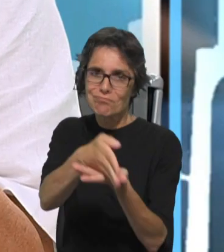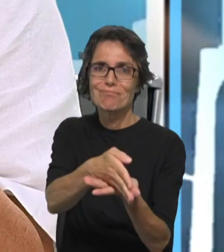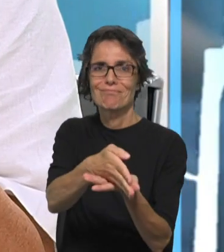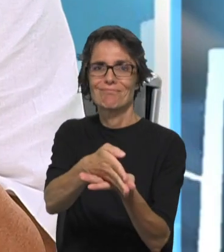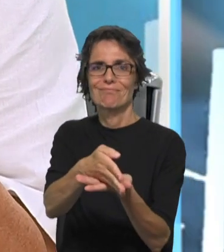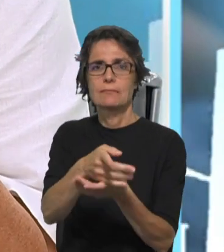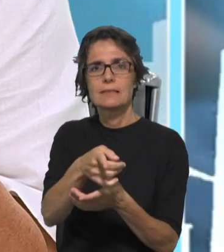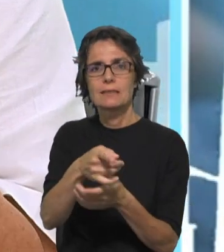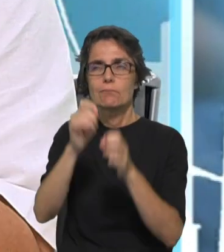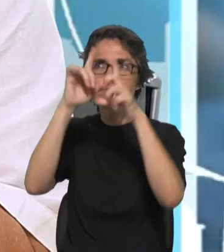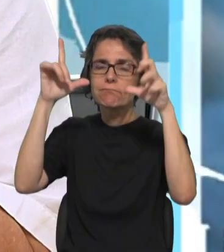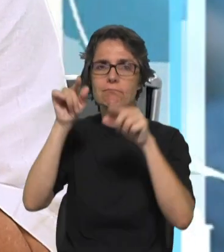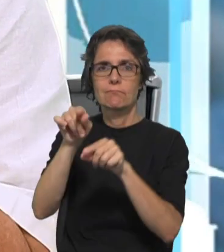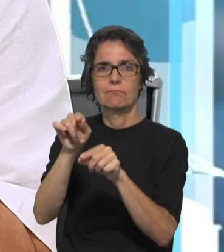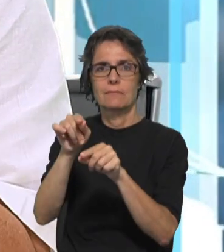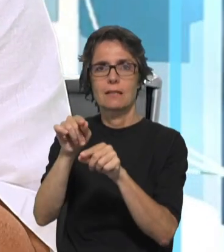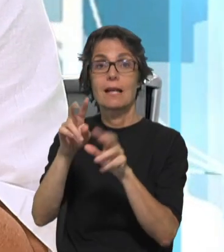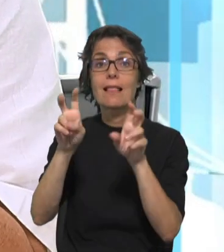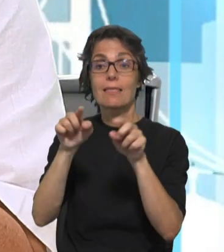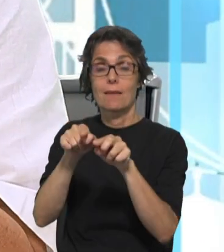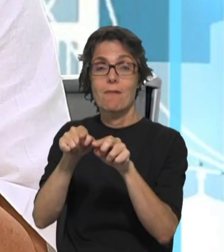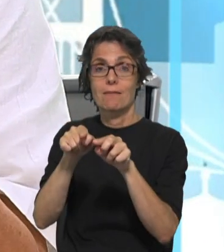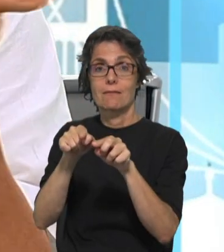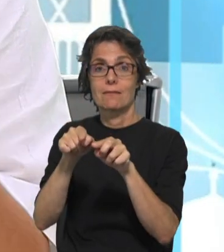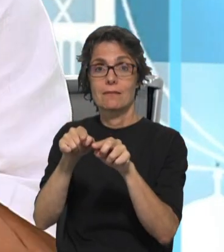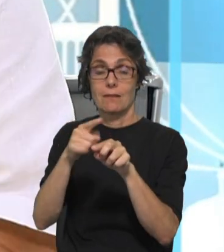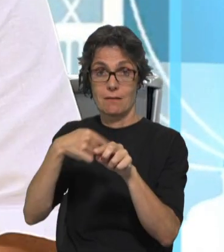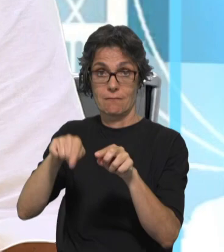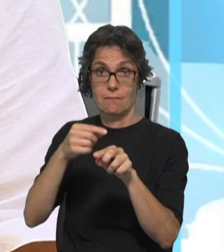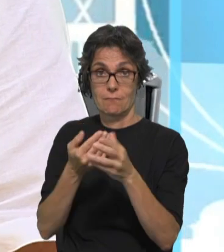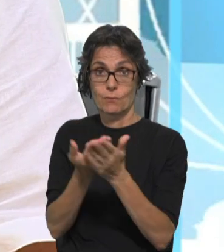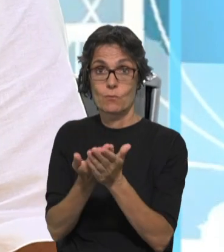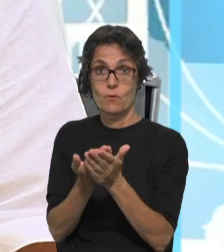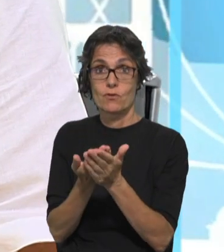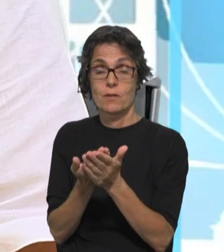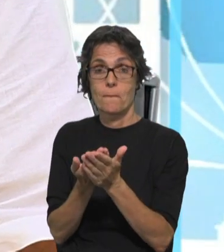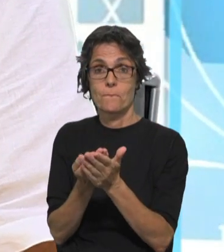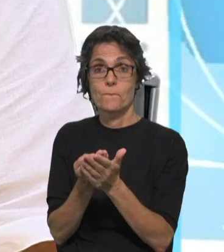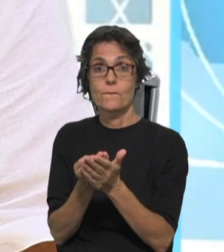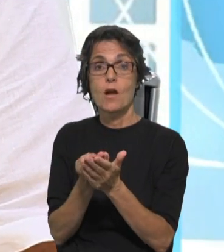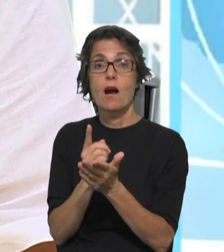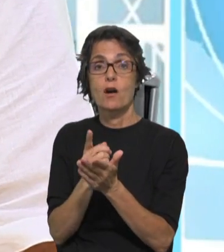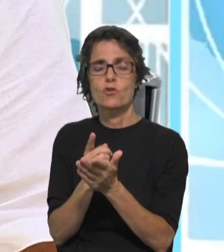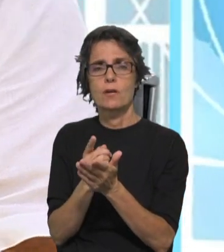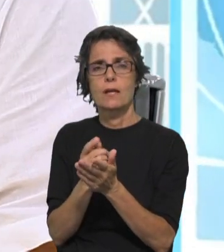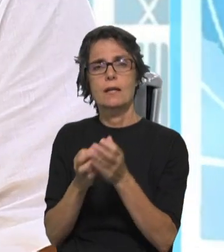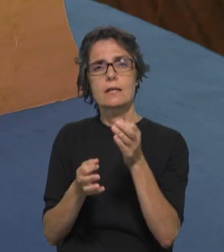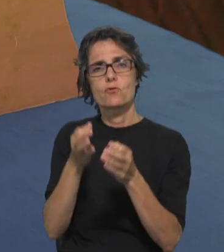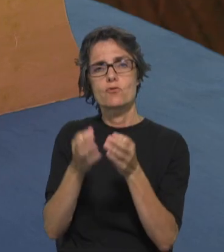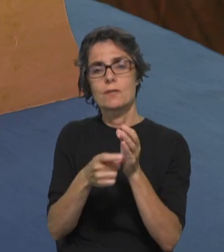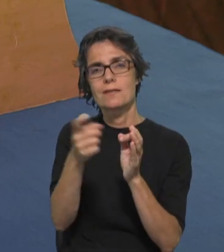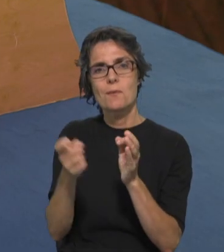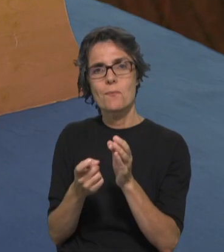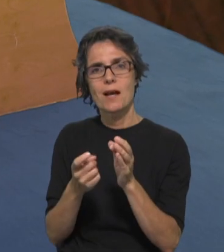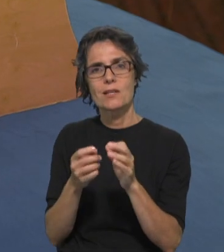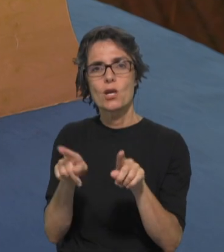ser também pensada a partir da própria temática, a temática que nos é proposta, como já fizemos referência, é que a justiça e a paz fluam como